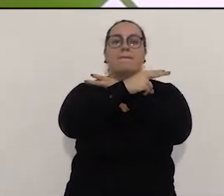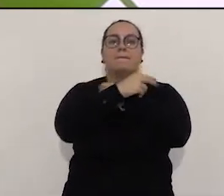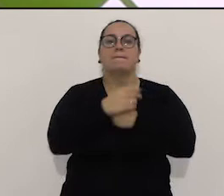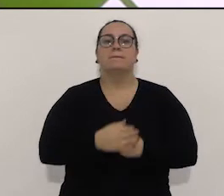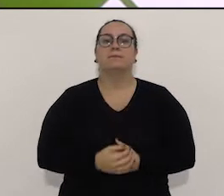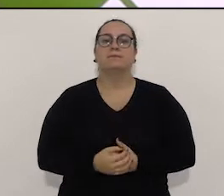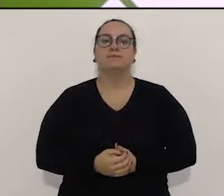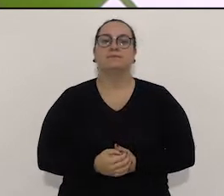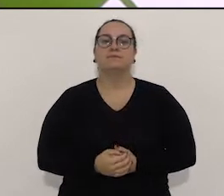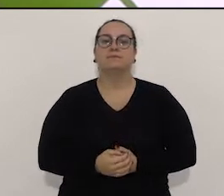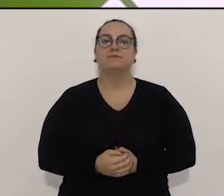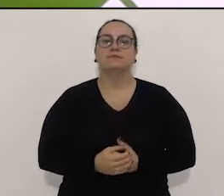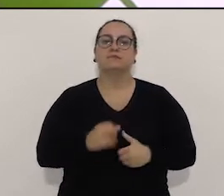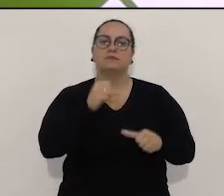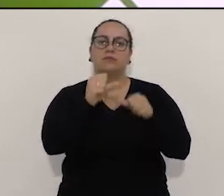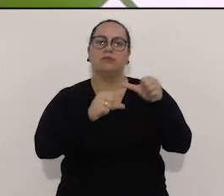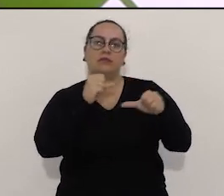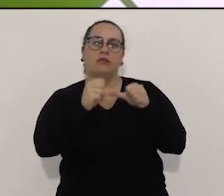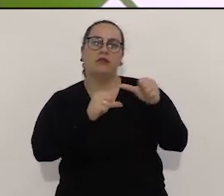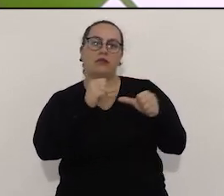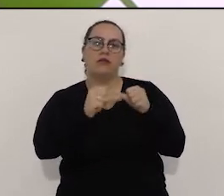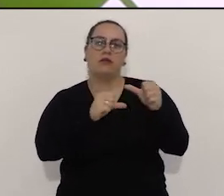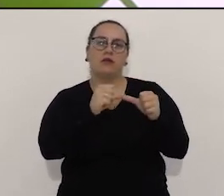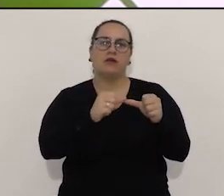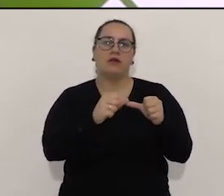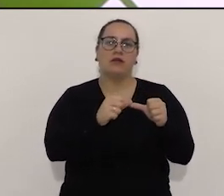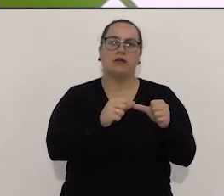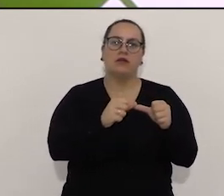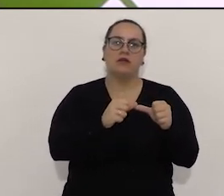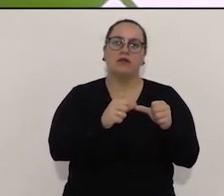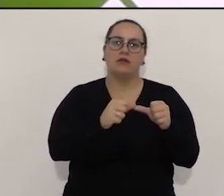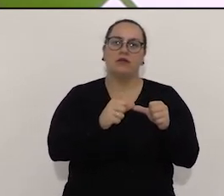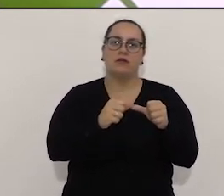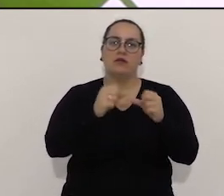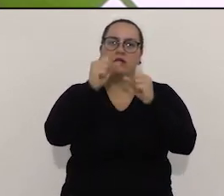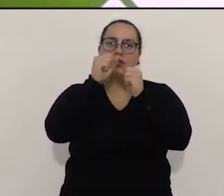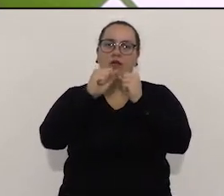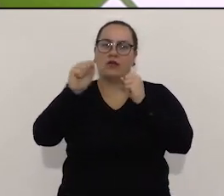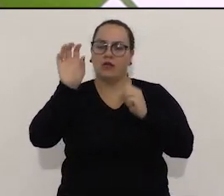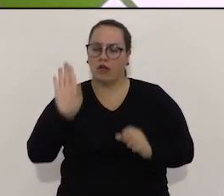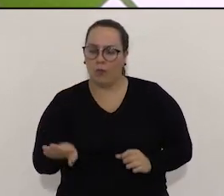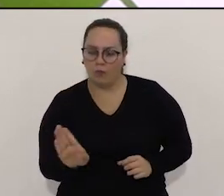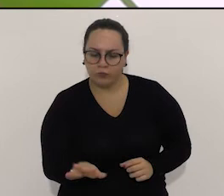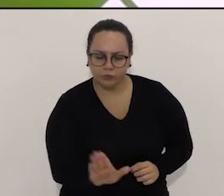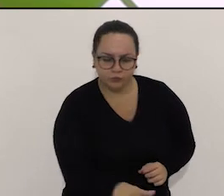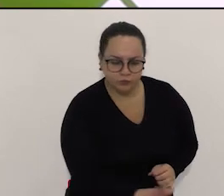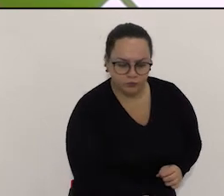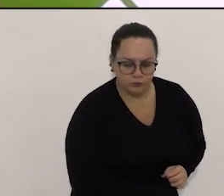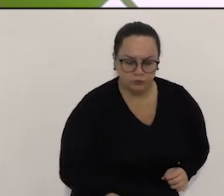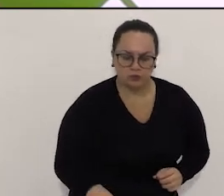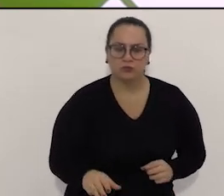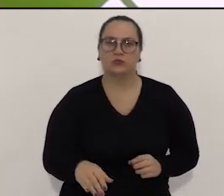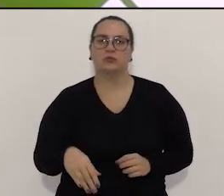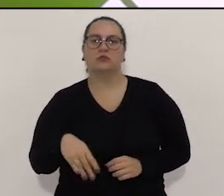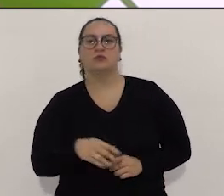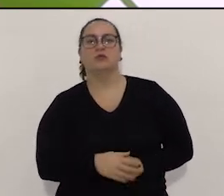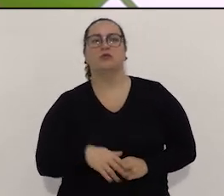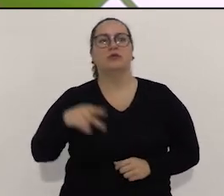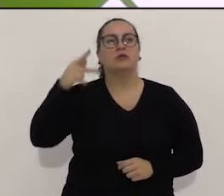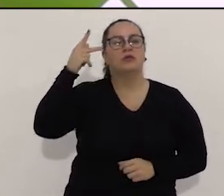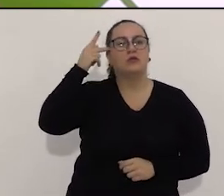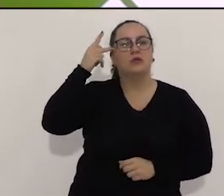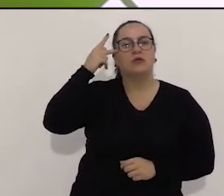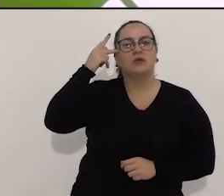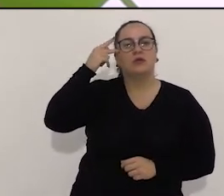viu, eleitor? Nós queremos que a Varé se transforme, seja, esteja no circuito de basquete do Estado. Nós temos uma quadra